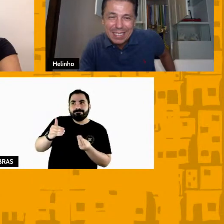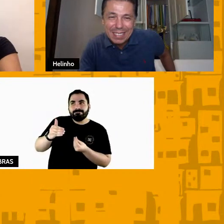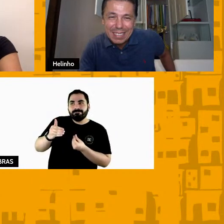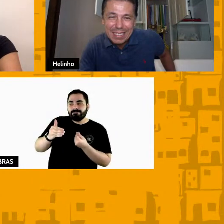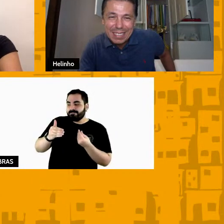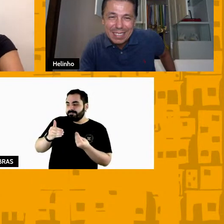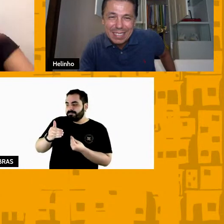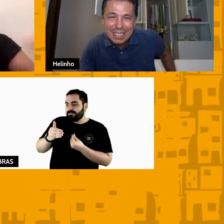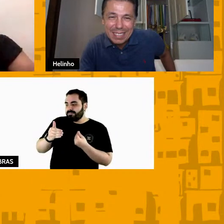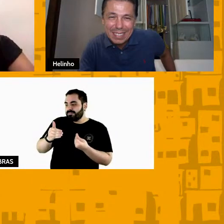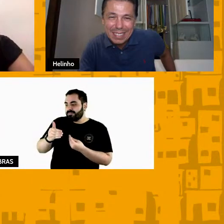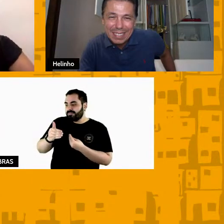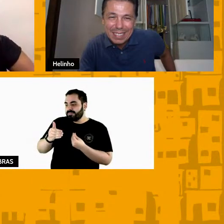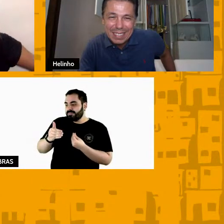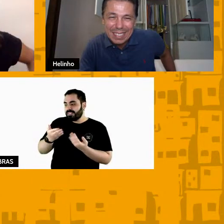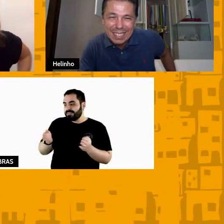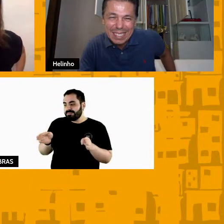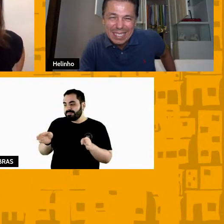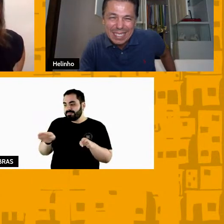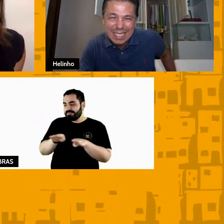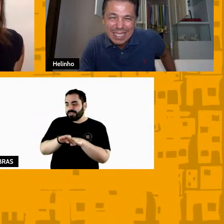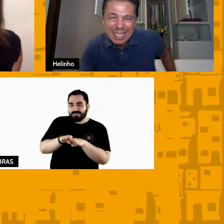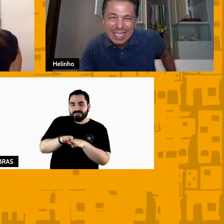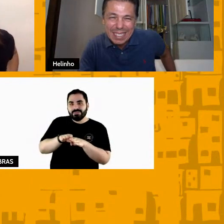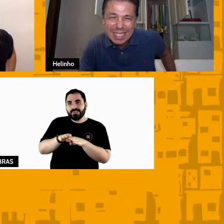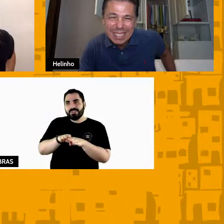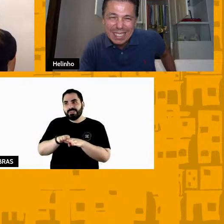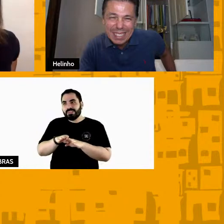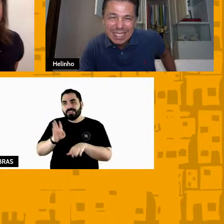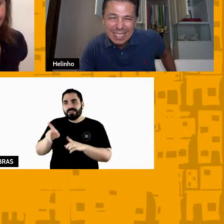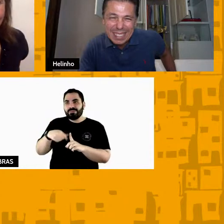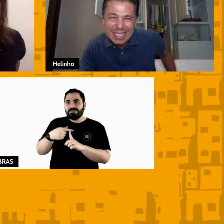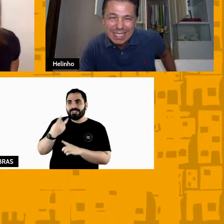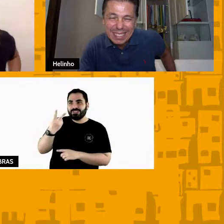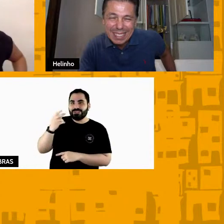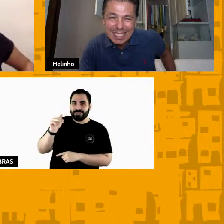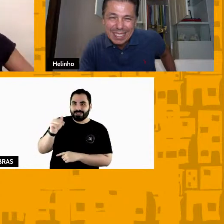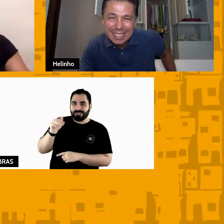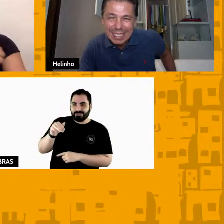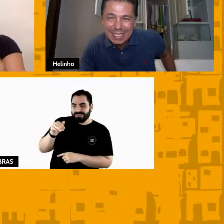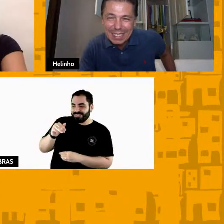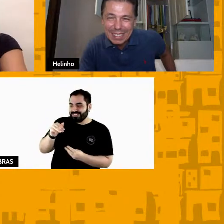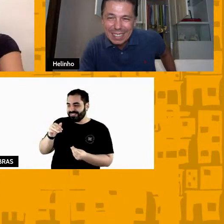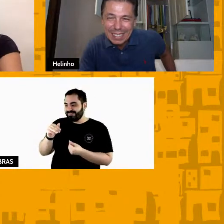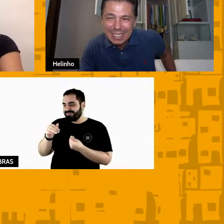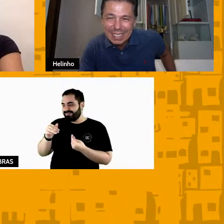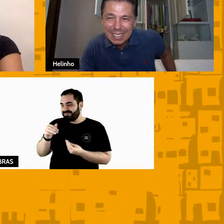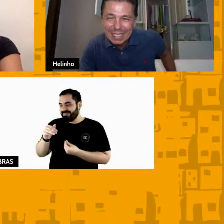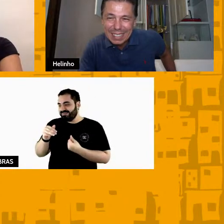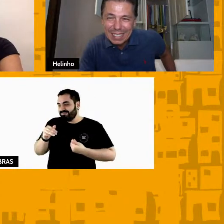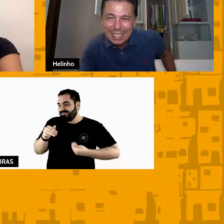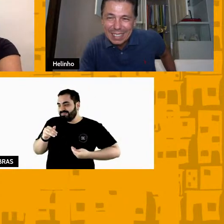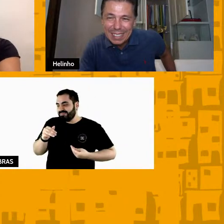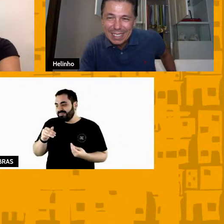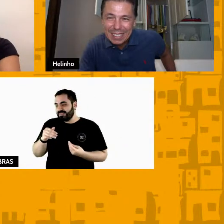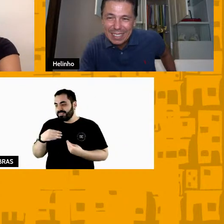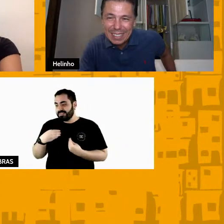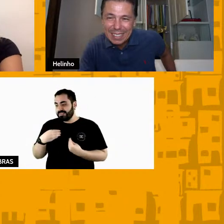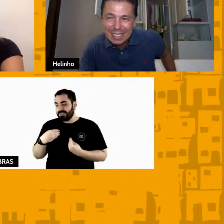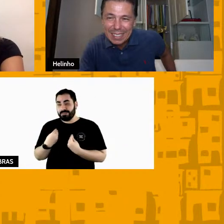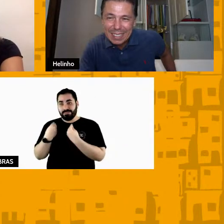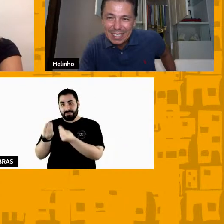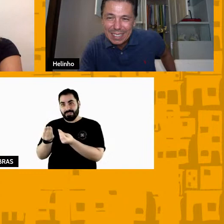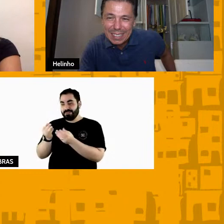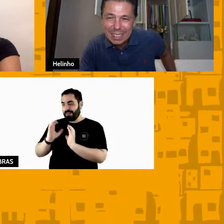empatou vamos fazer uma prorrogação de mais dois minutos e eu passo a bola para você